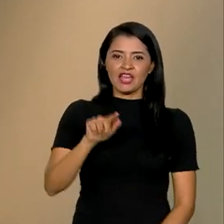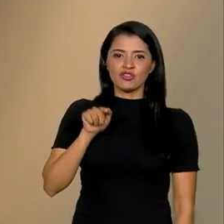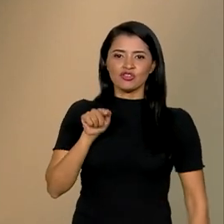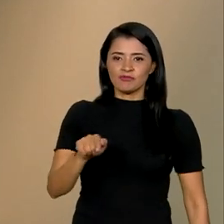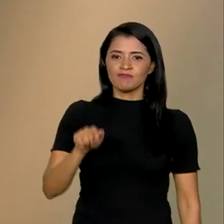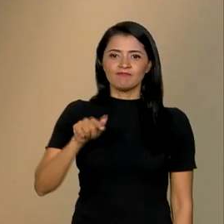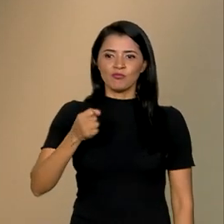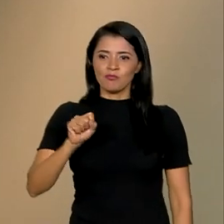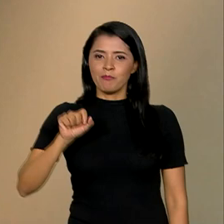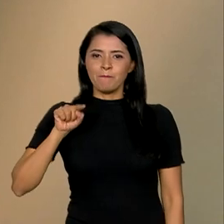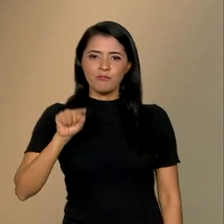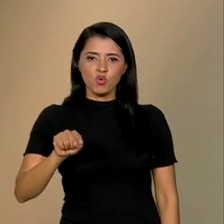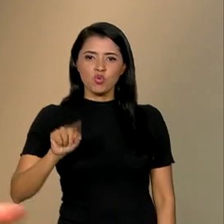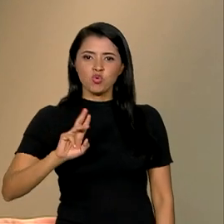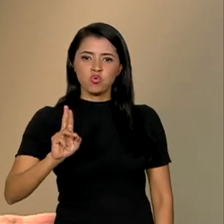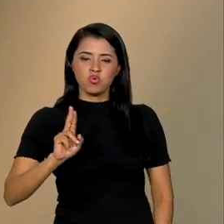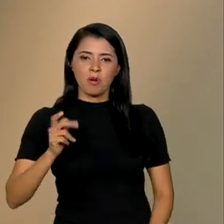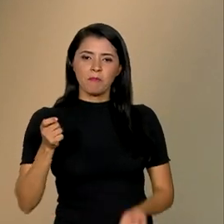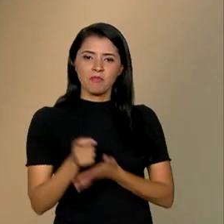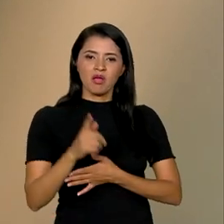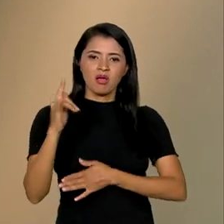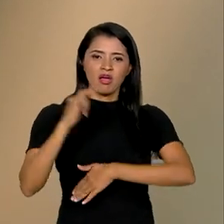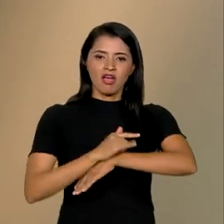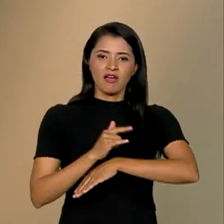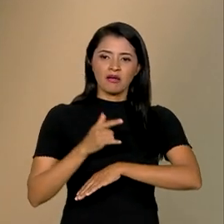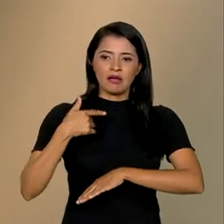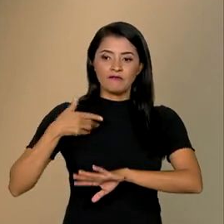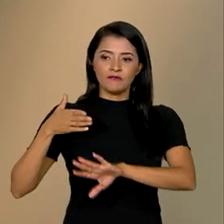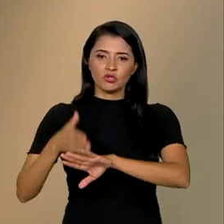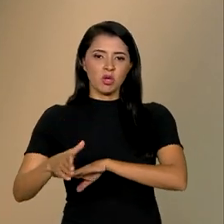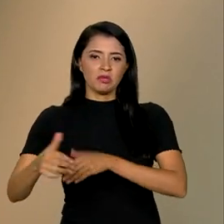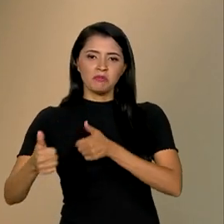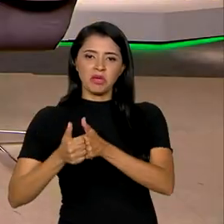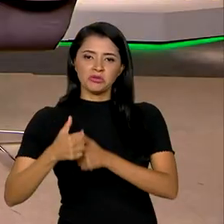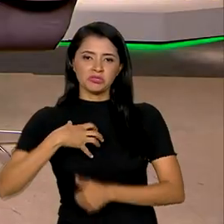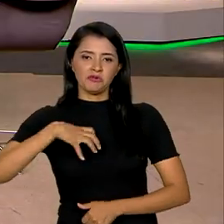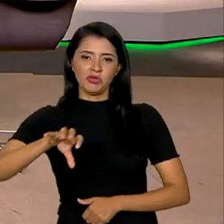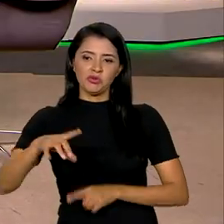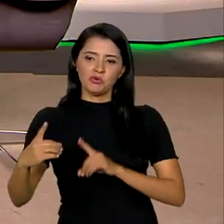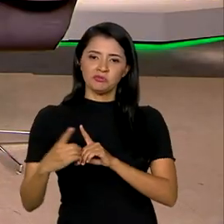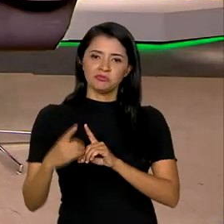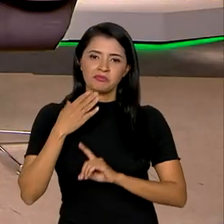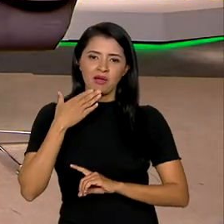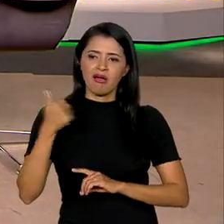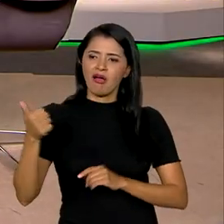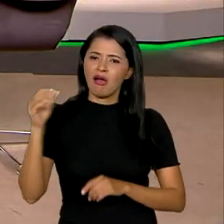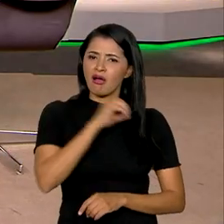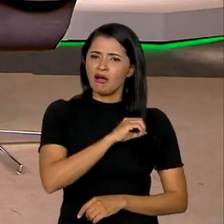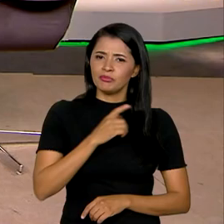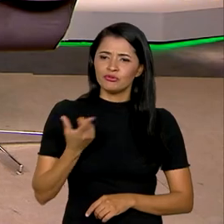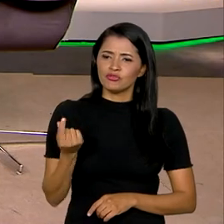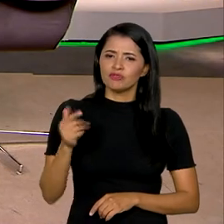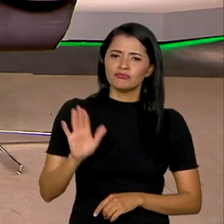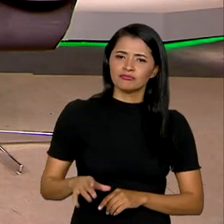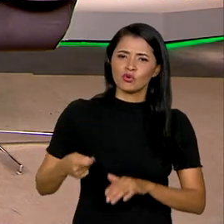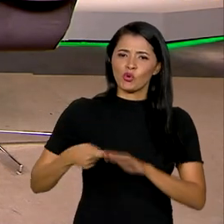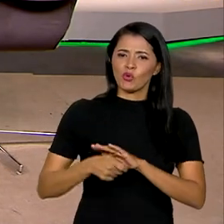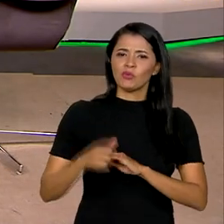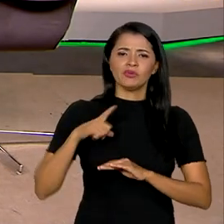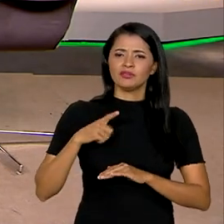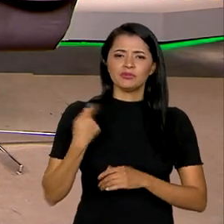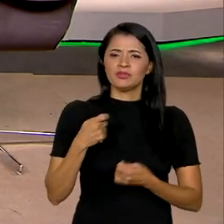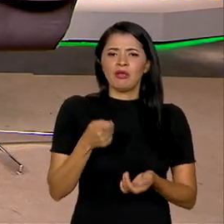passagem de diária, vindo aqui a Salvador para ter esse atendimento. É muito mais lógico o governo federal ir ao